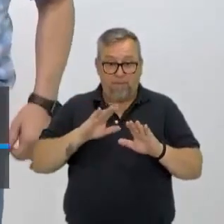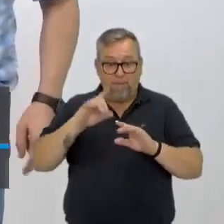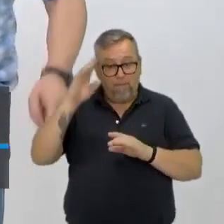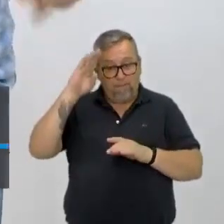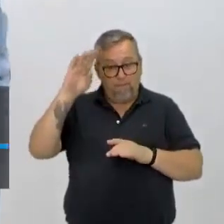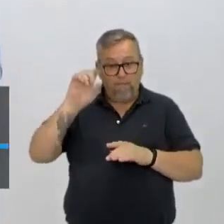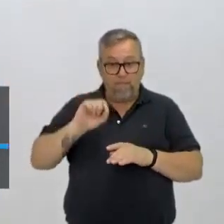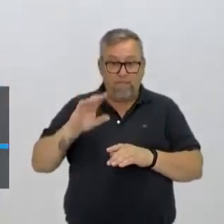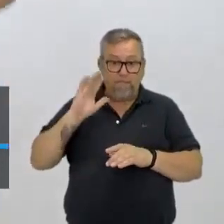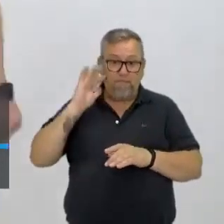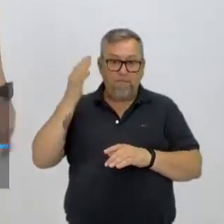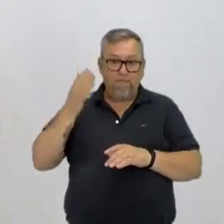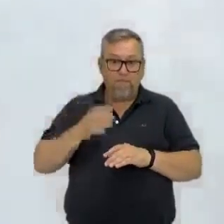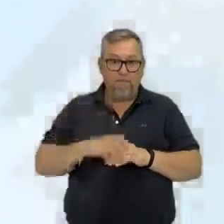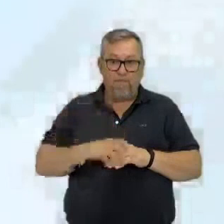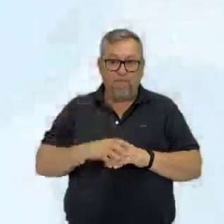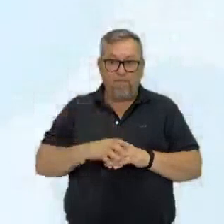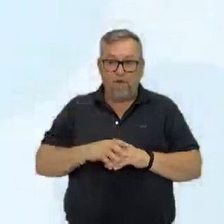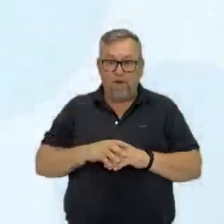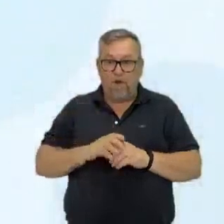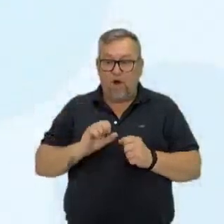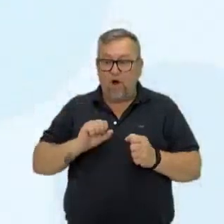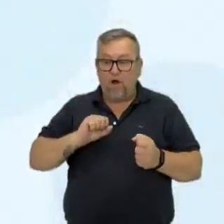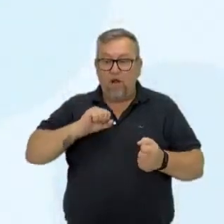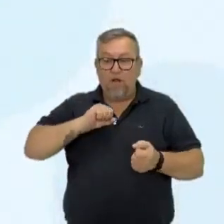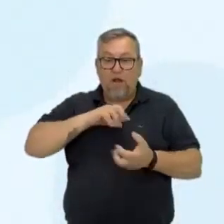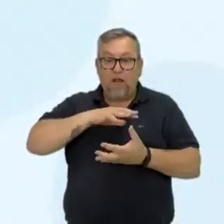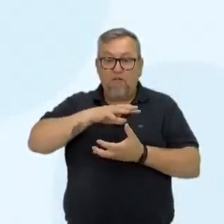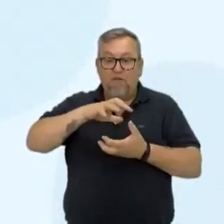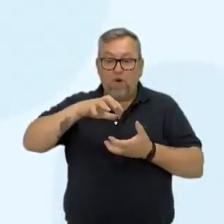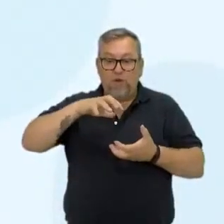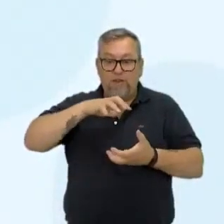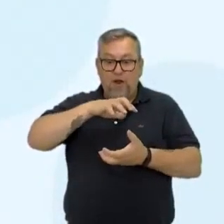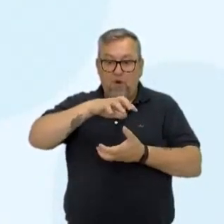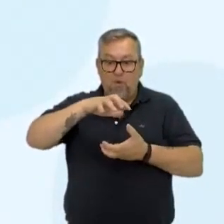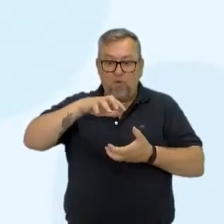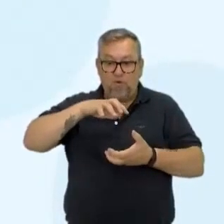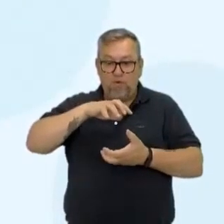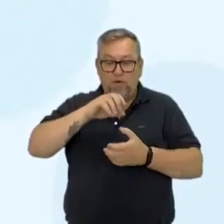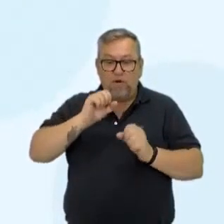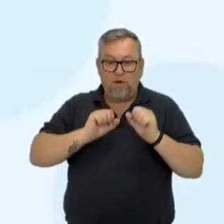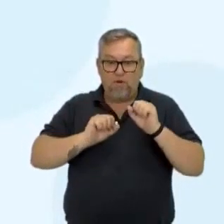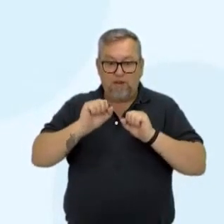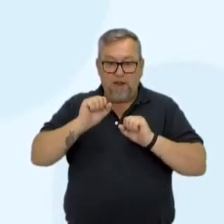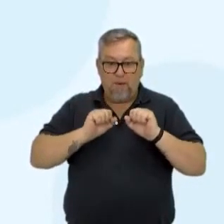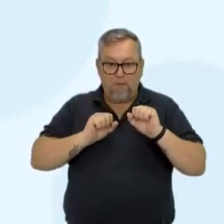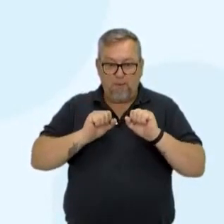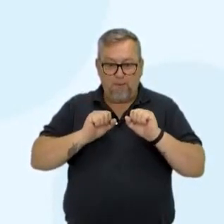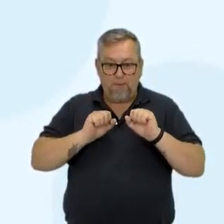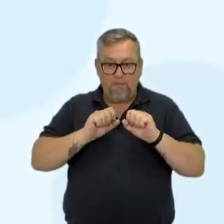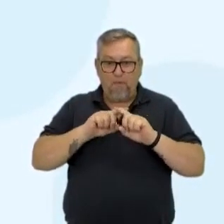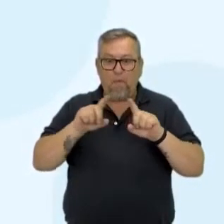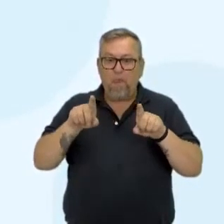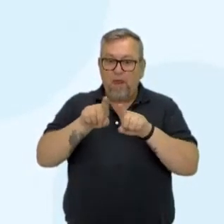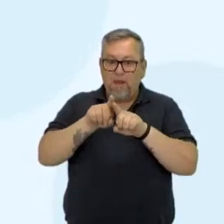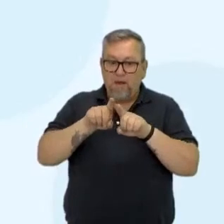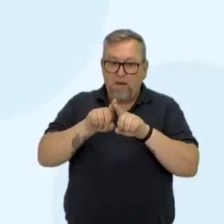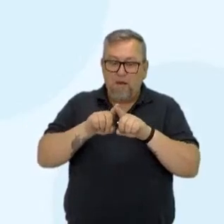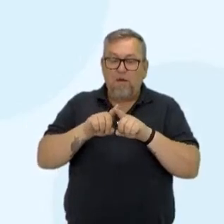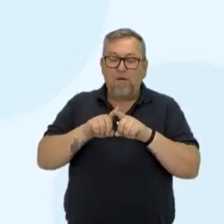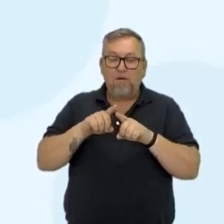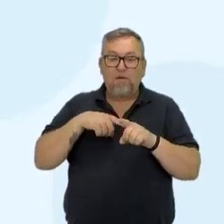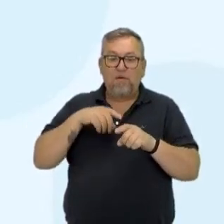principais fatores, Revolução Industrial, queima de combustível fóssil, lógico, mas também não só,